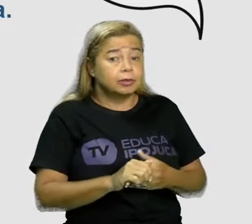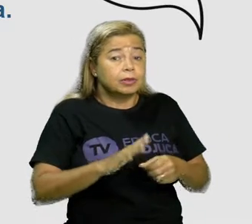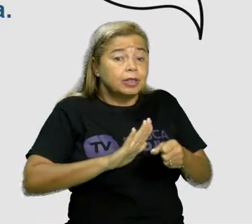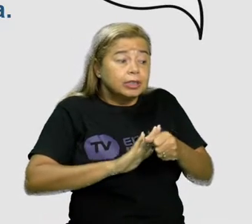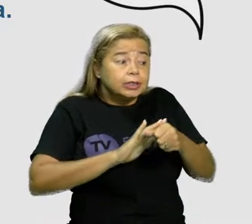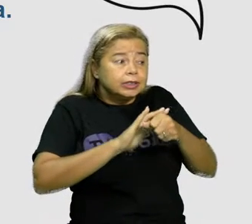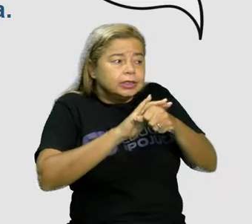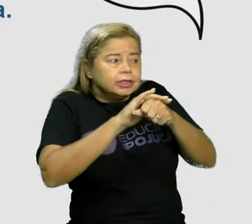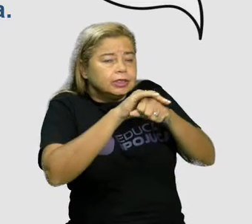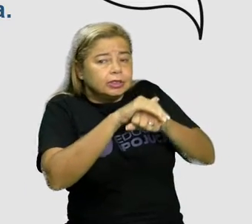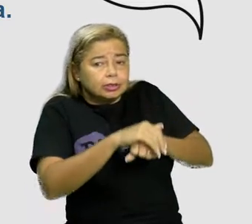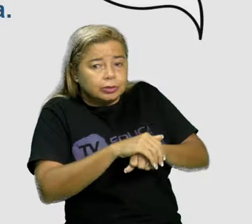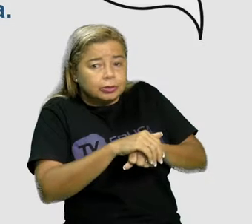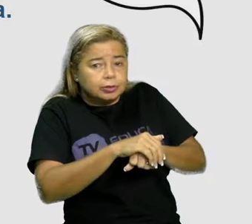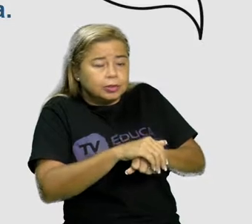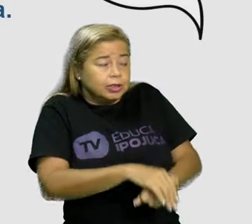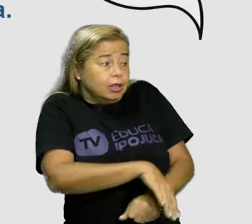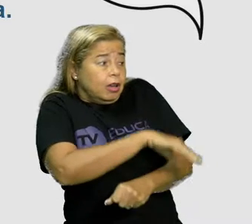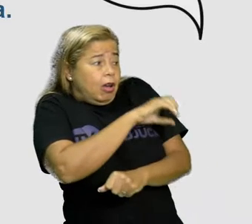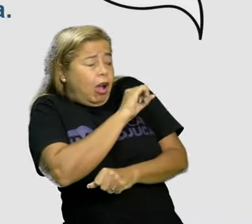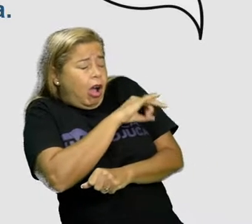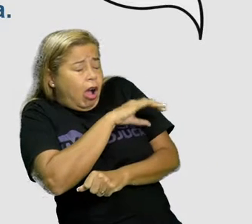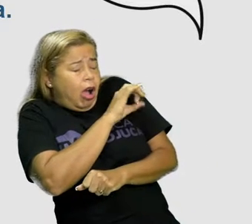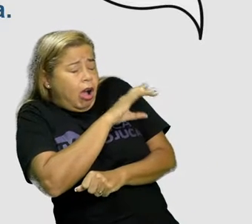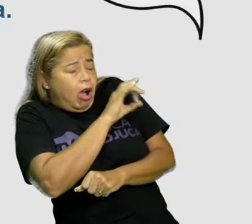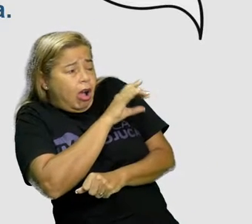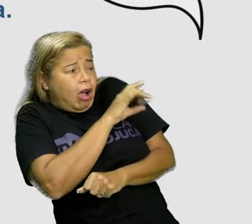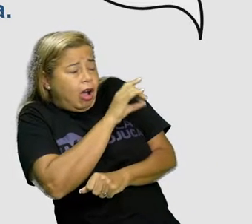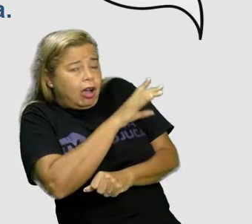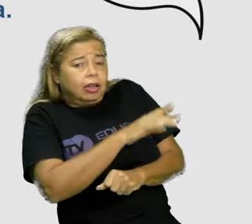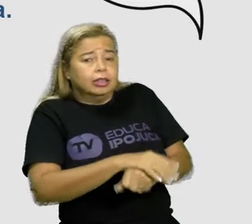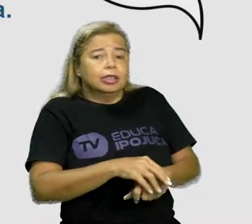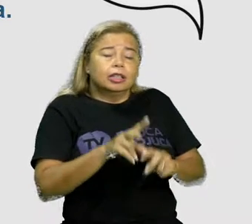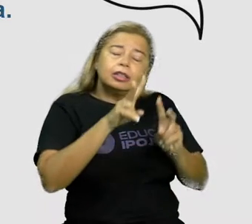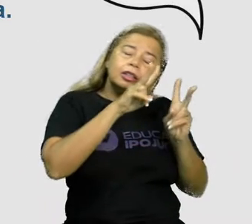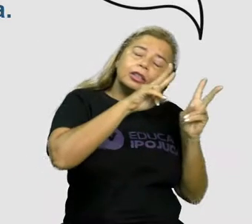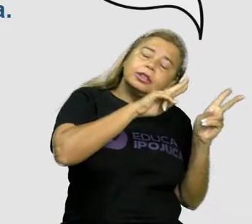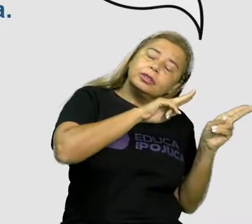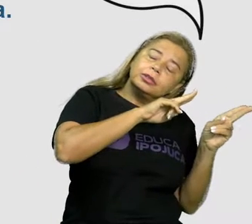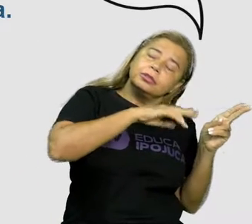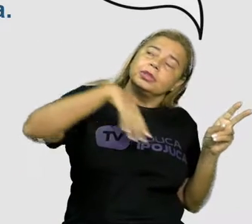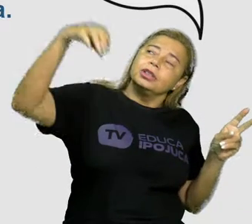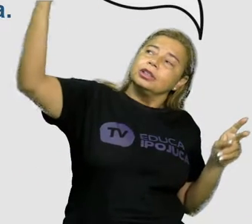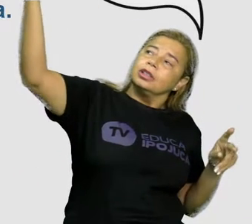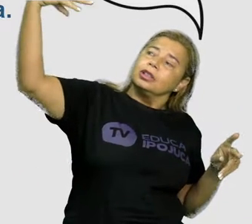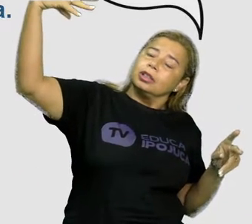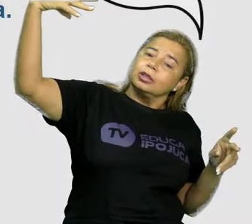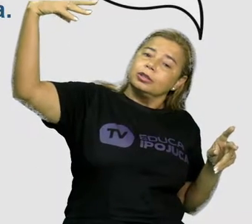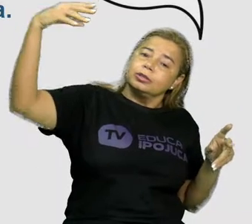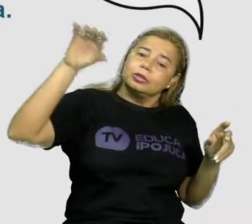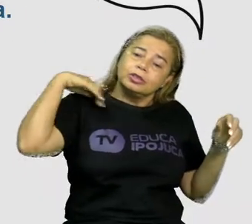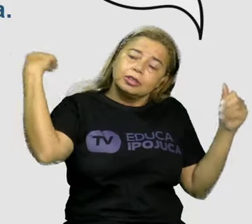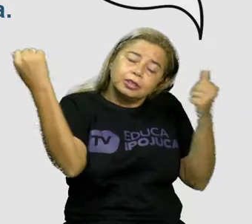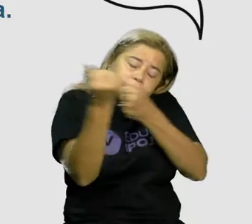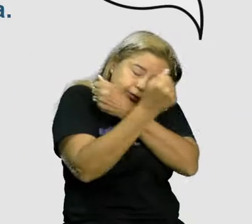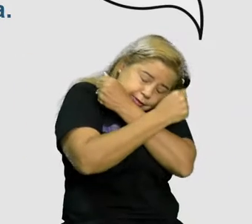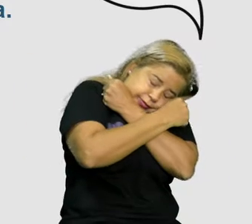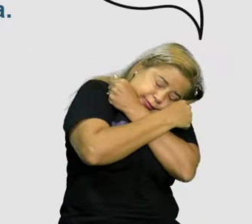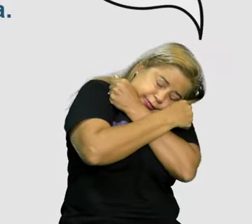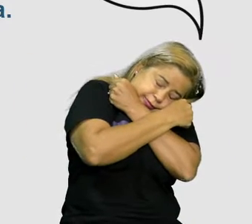tinha terror. Dormia com a luz acesa, enrolada no cobertor.